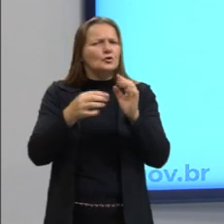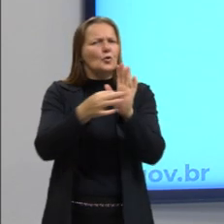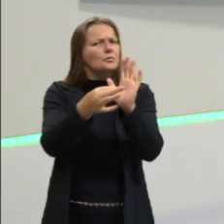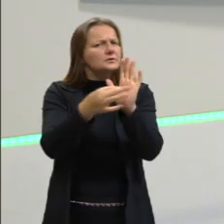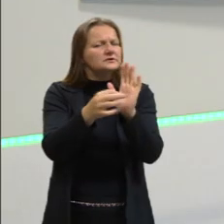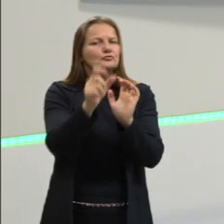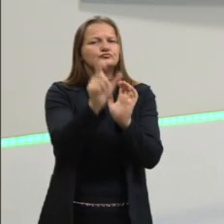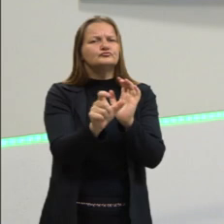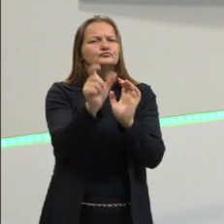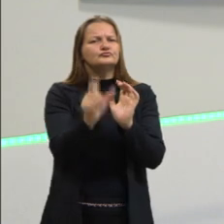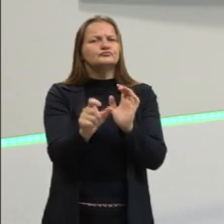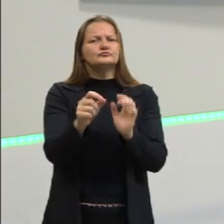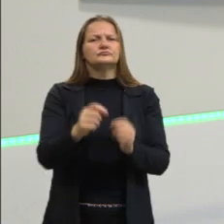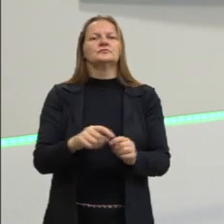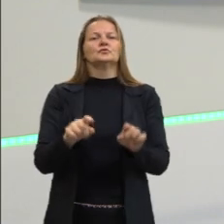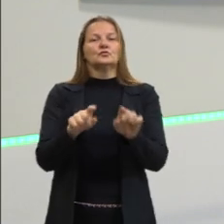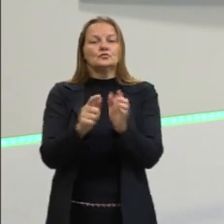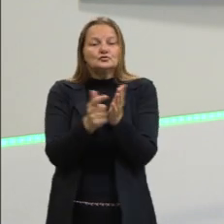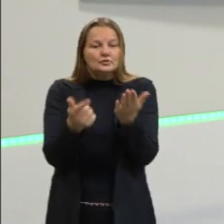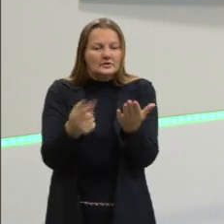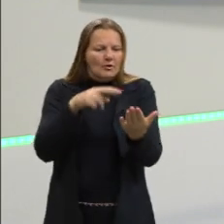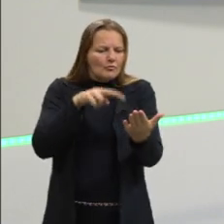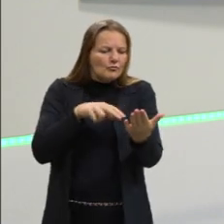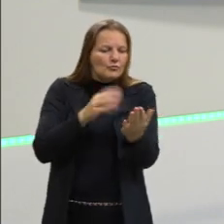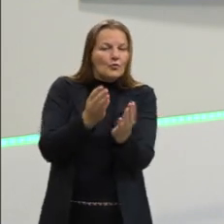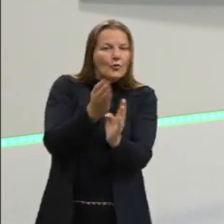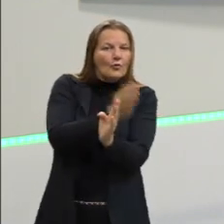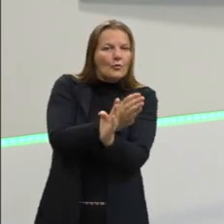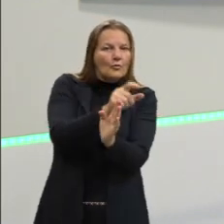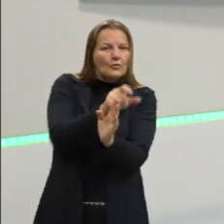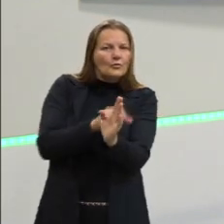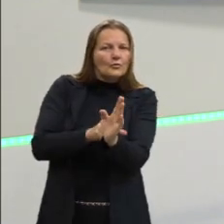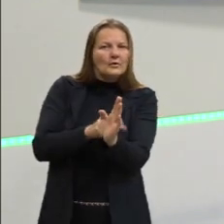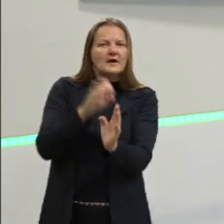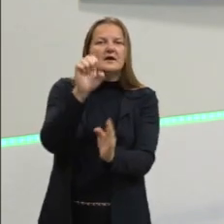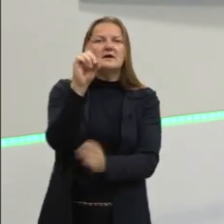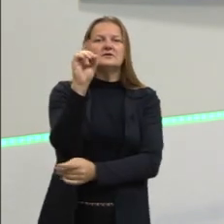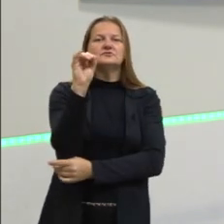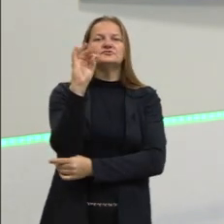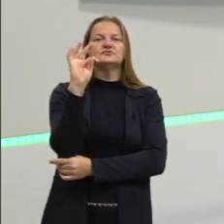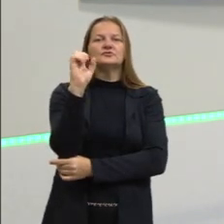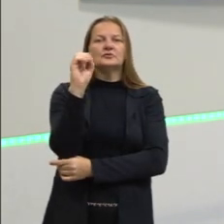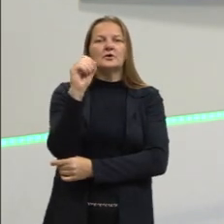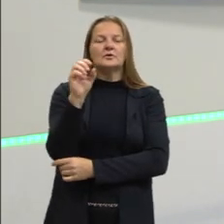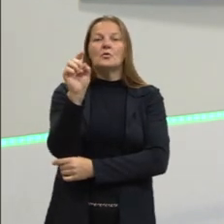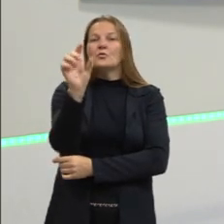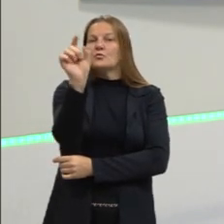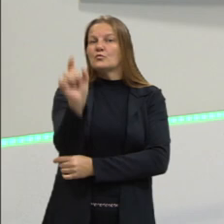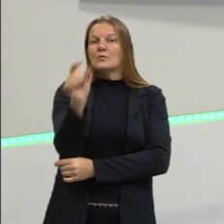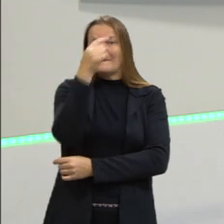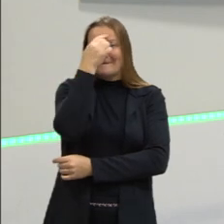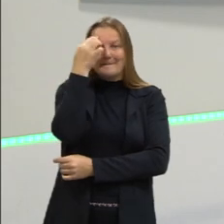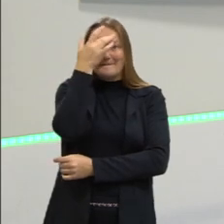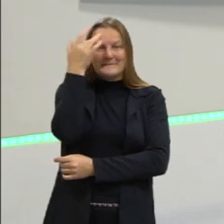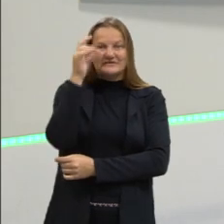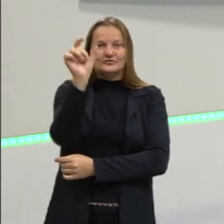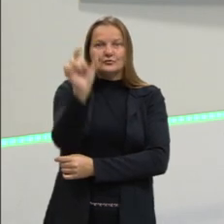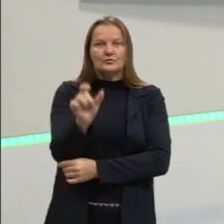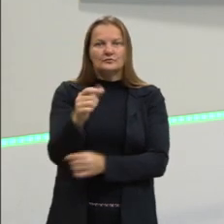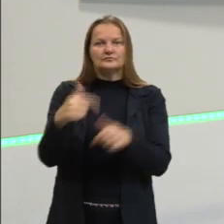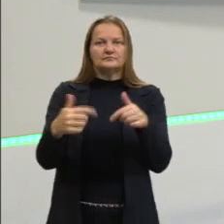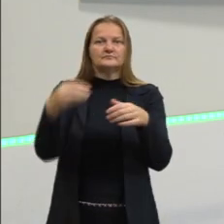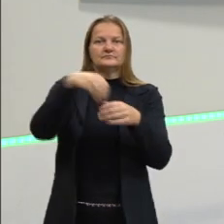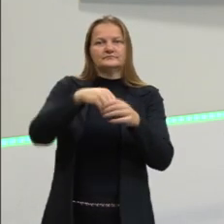do jornal. É uma opinião que não é do indivíduo que trabalha no jornal. Mas, por exemplo, nós temos